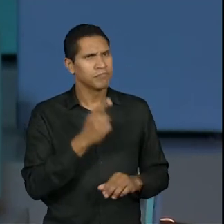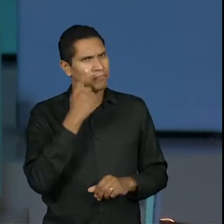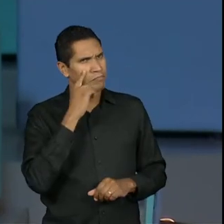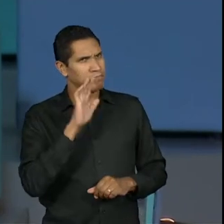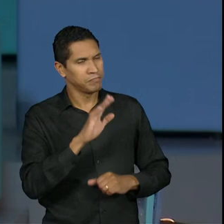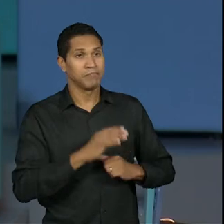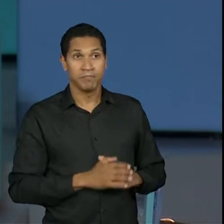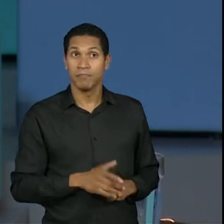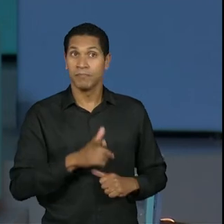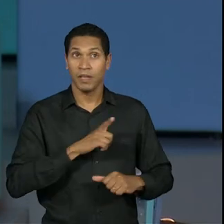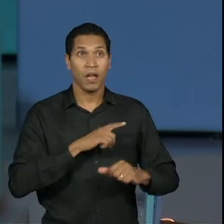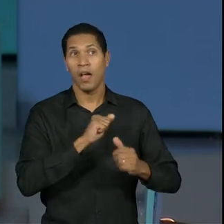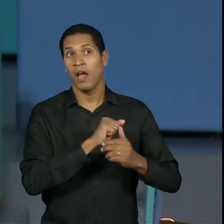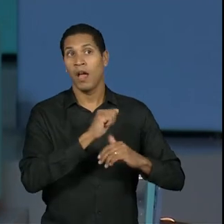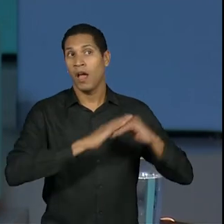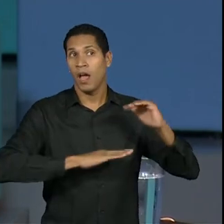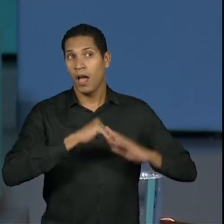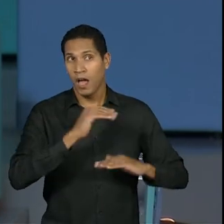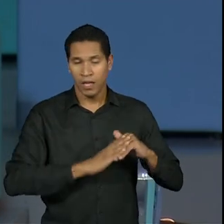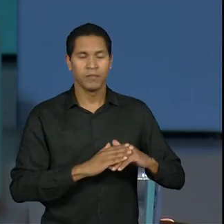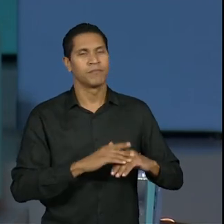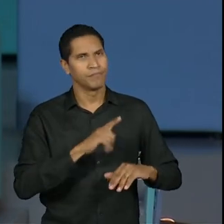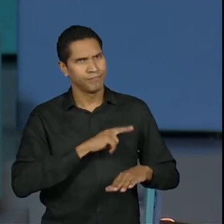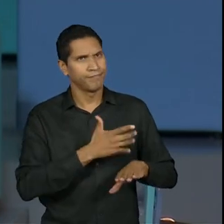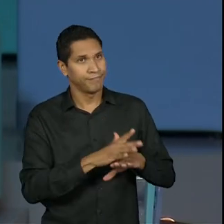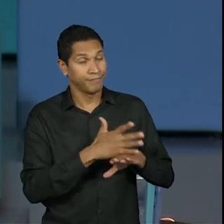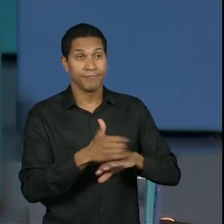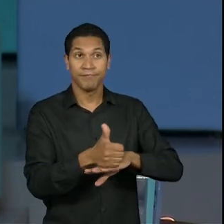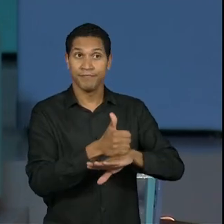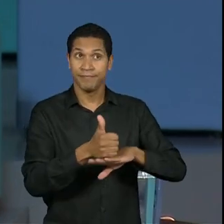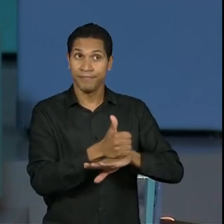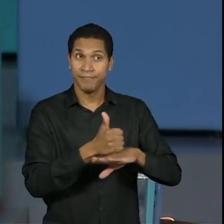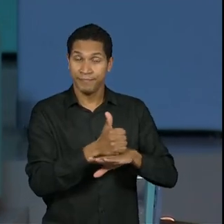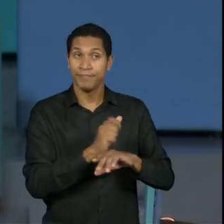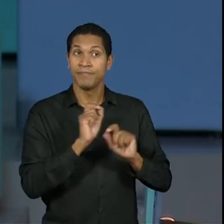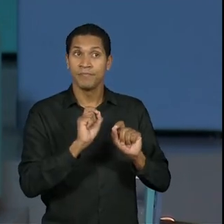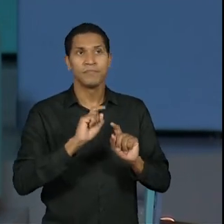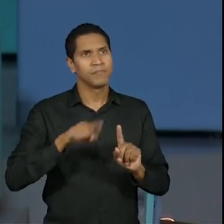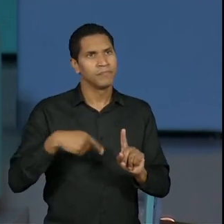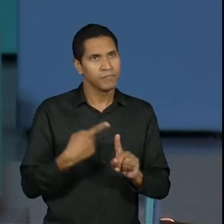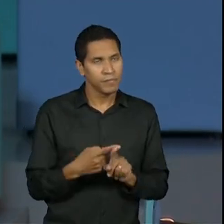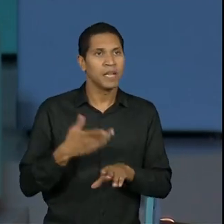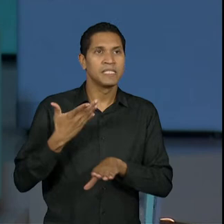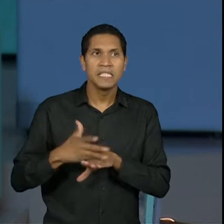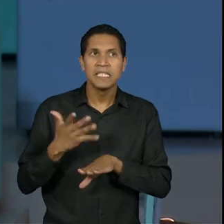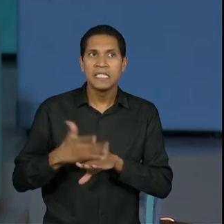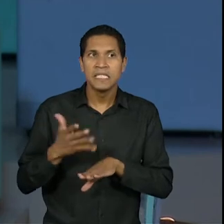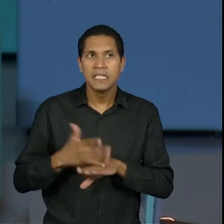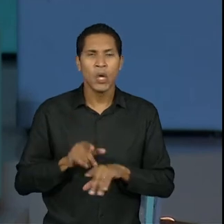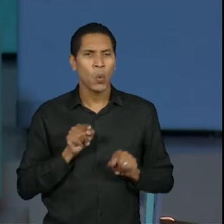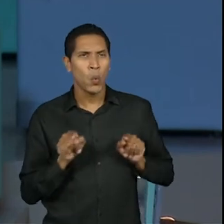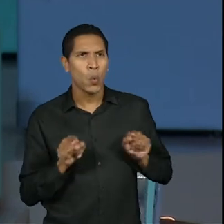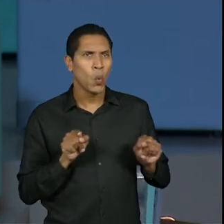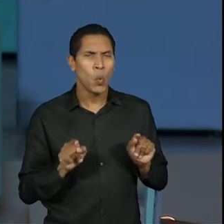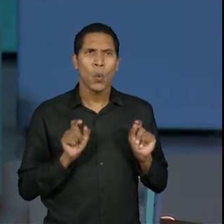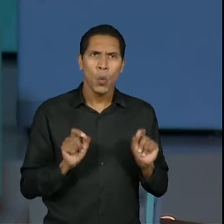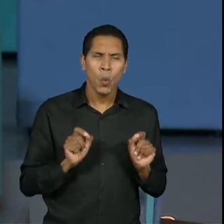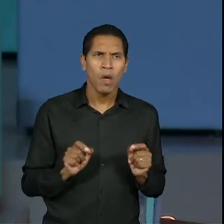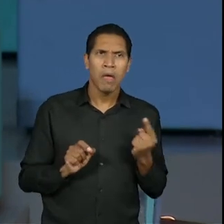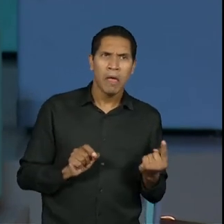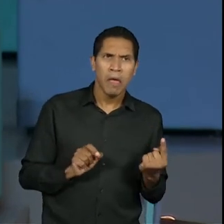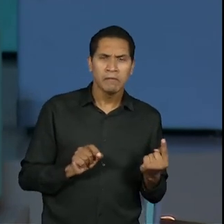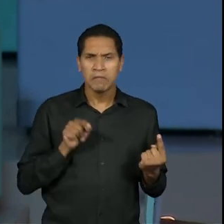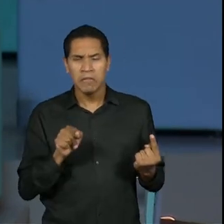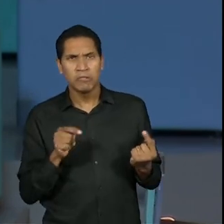tem essas atividades práticas profissionais e também tem o estágio. Como é que fica isso? Uma coisa vale pela